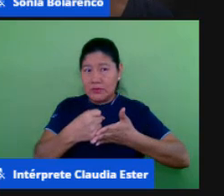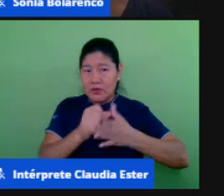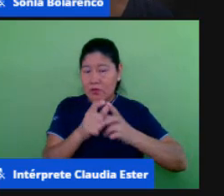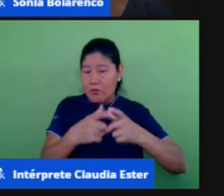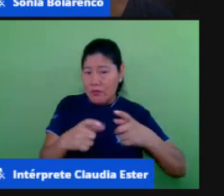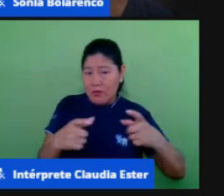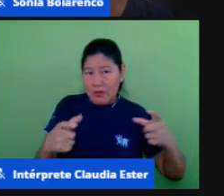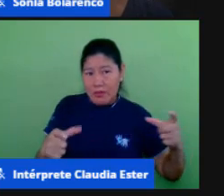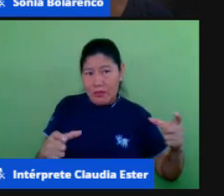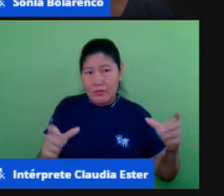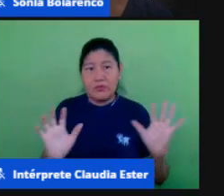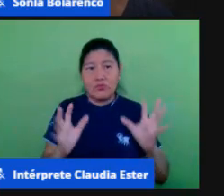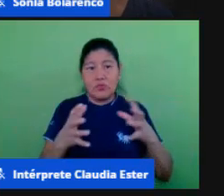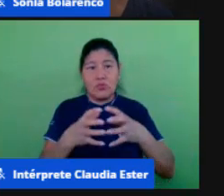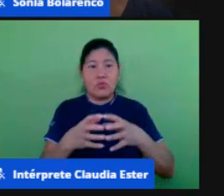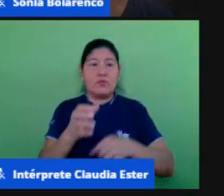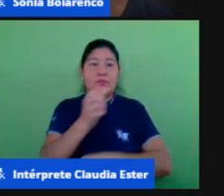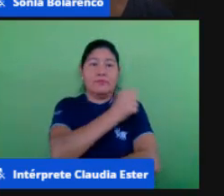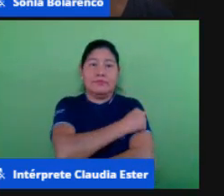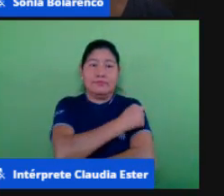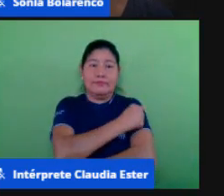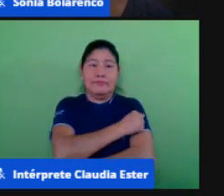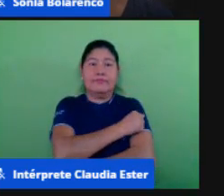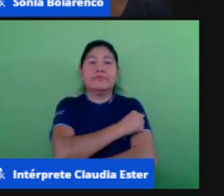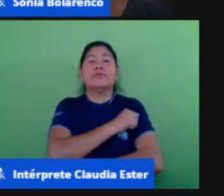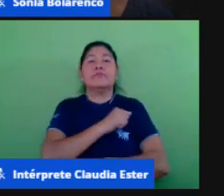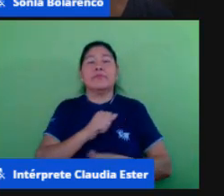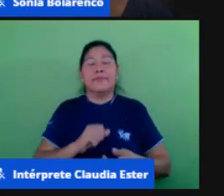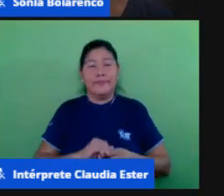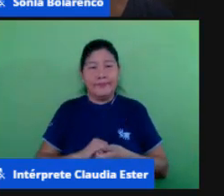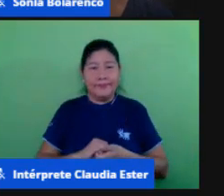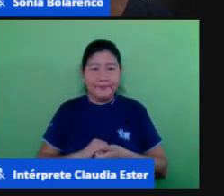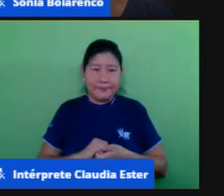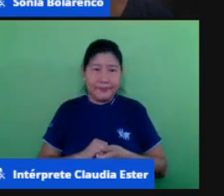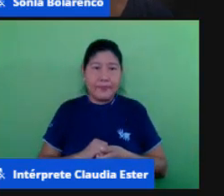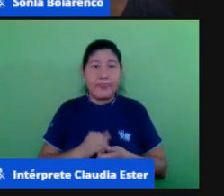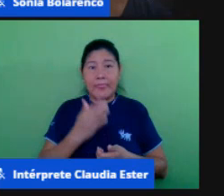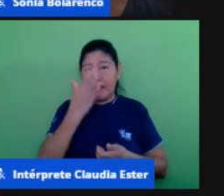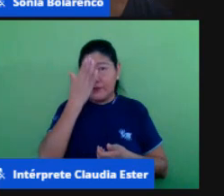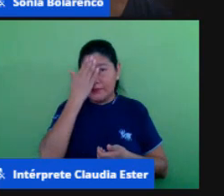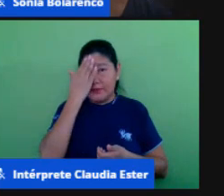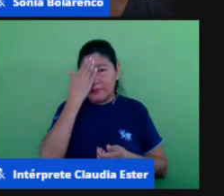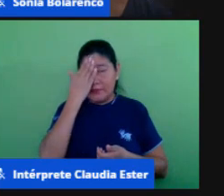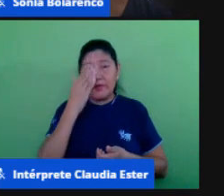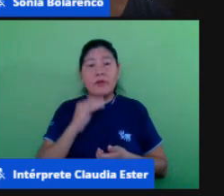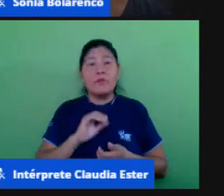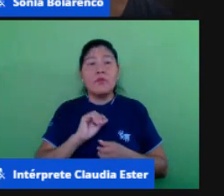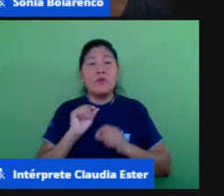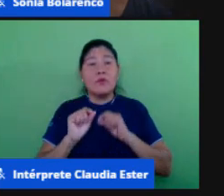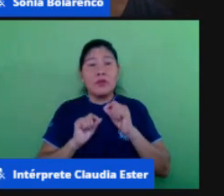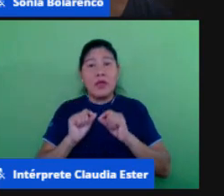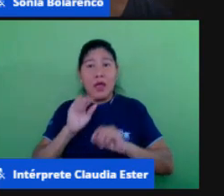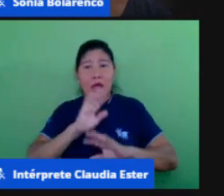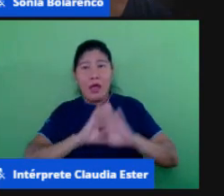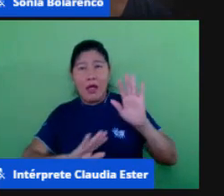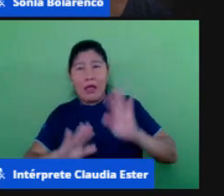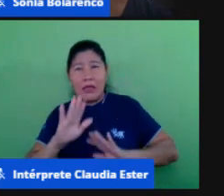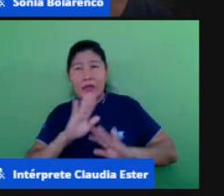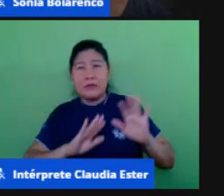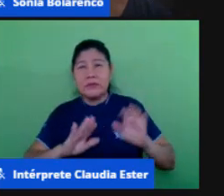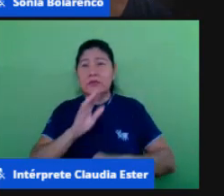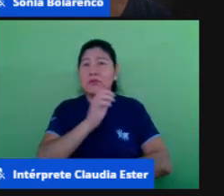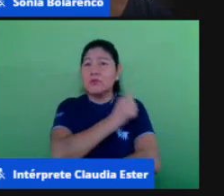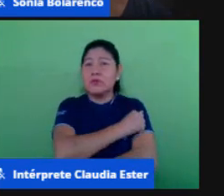todas que dispomos né os nossos alunos sabemos que às vezes o aluno ele não tem um